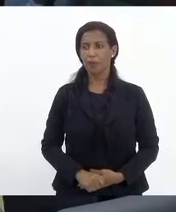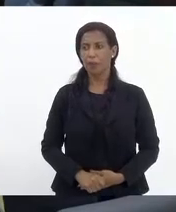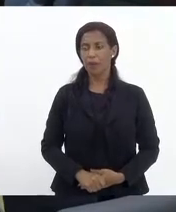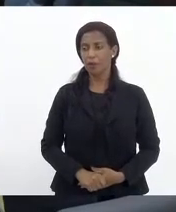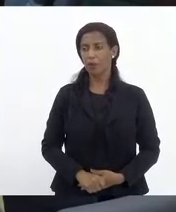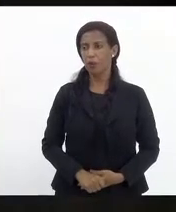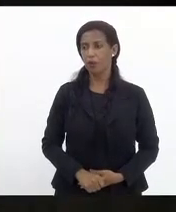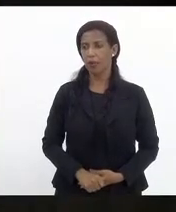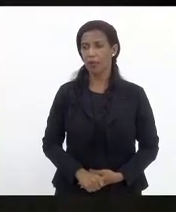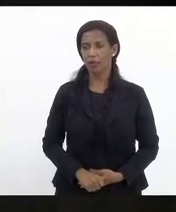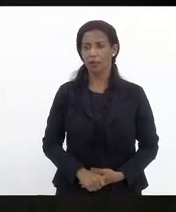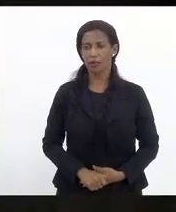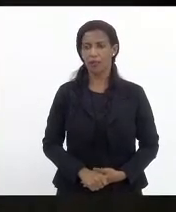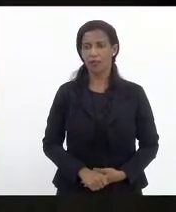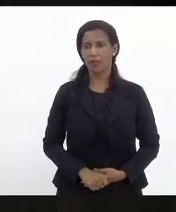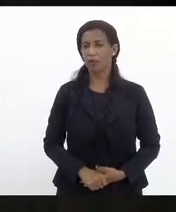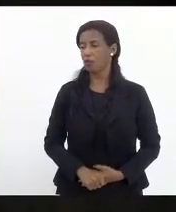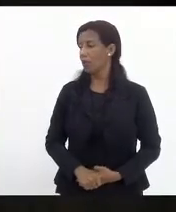Não havendo